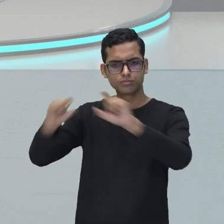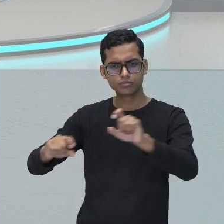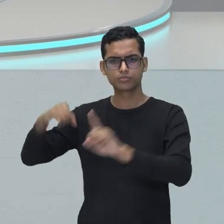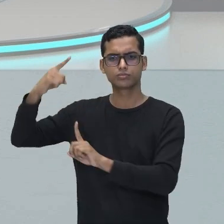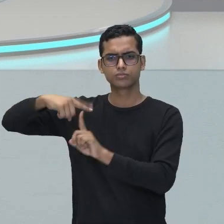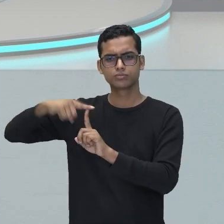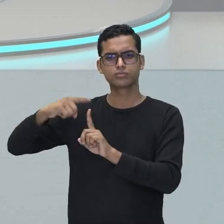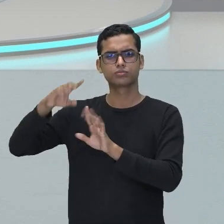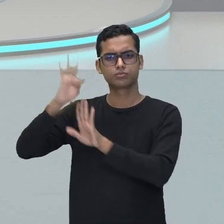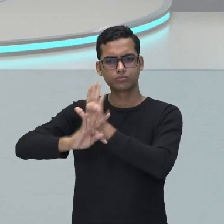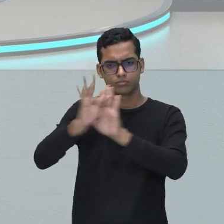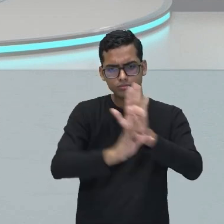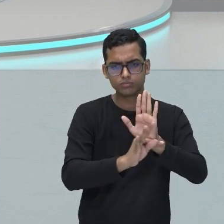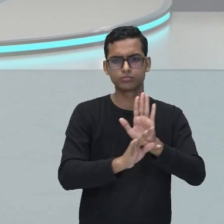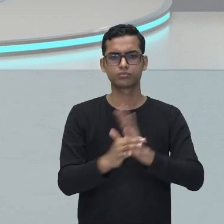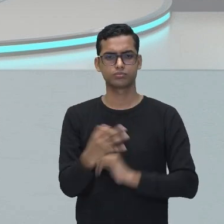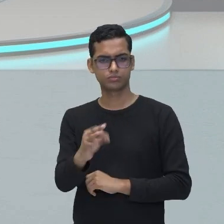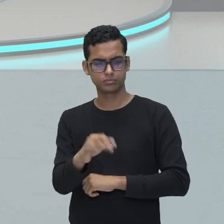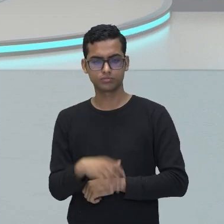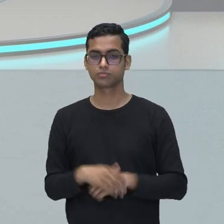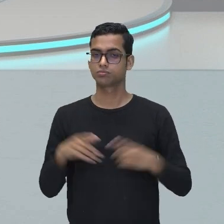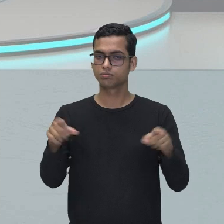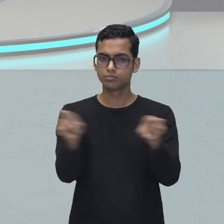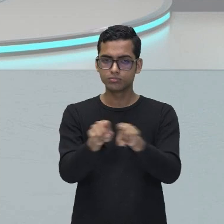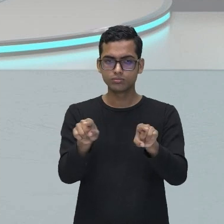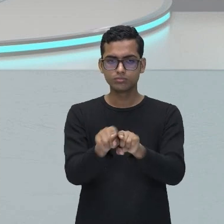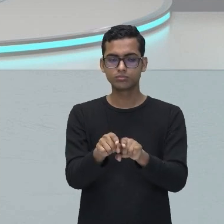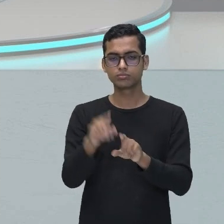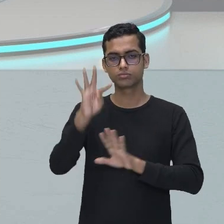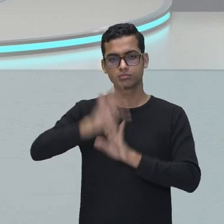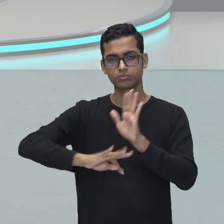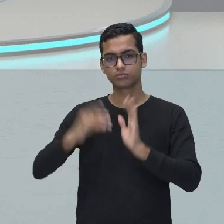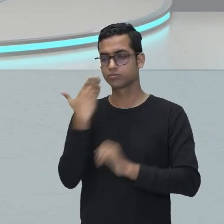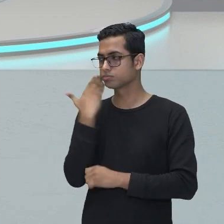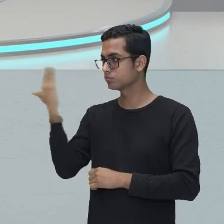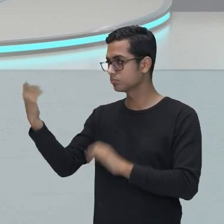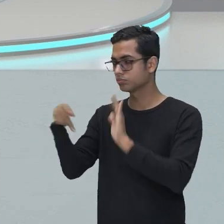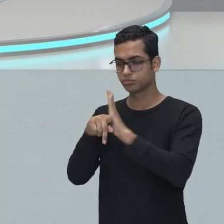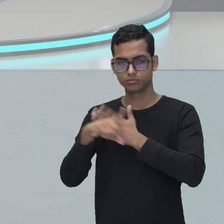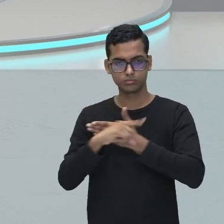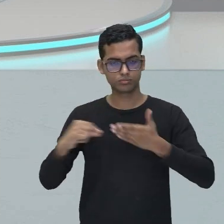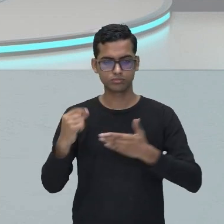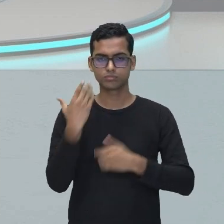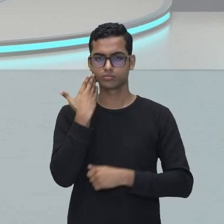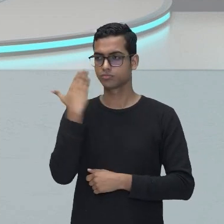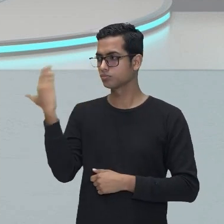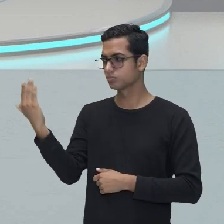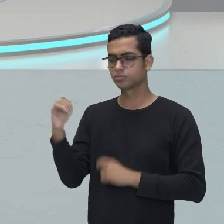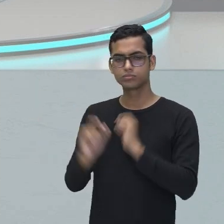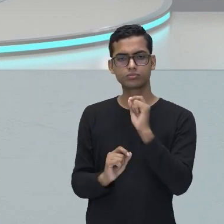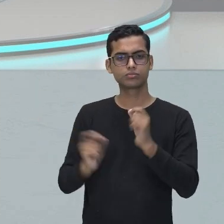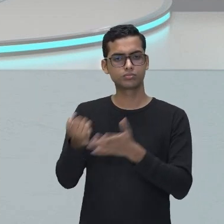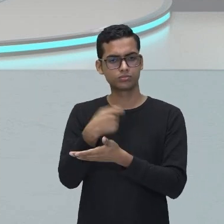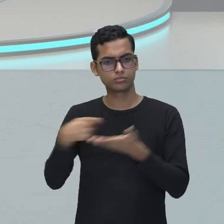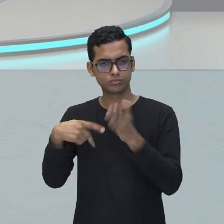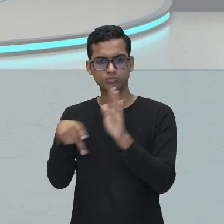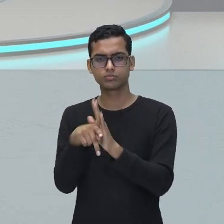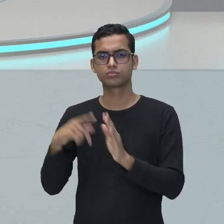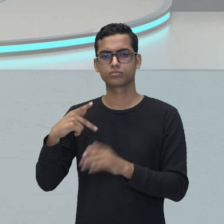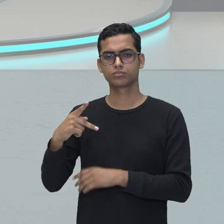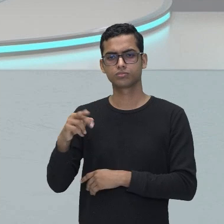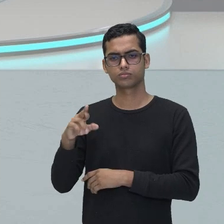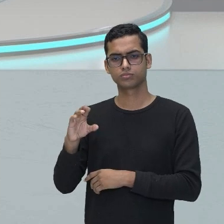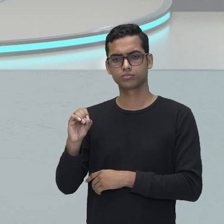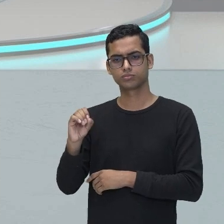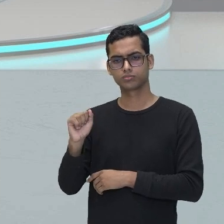texto que é escrito em prosa. E os textos do Frei Vicente de Salvador, era escrito em prosa. E ele é o